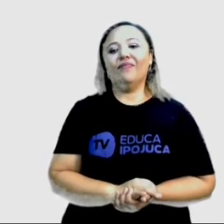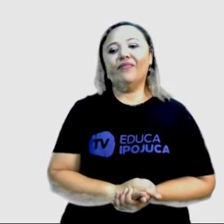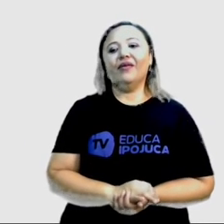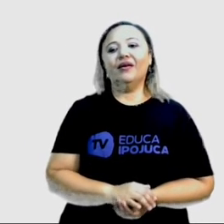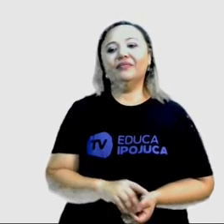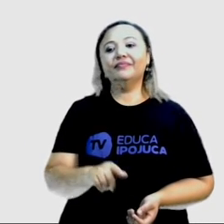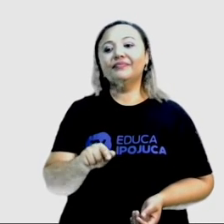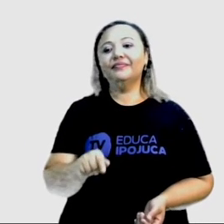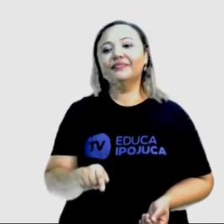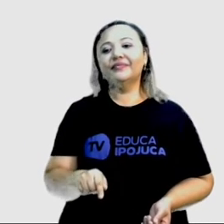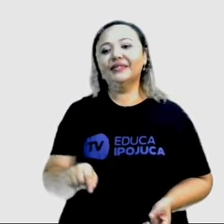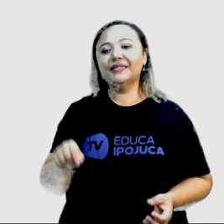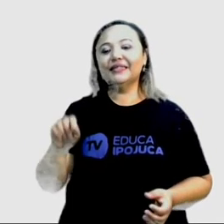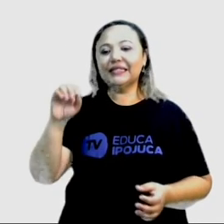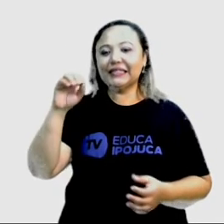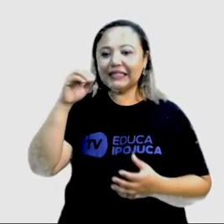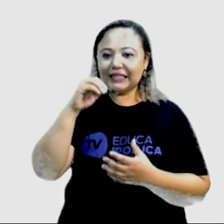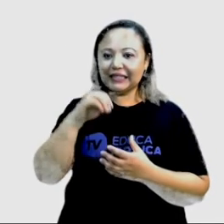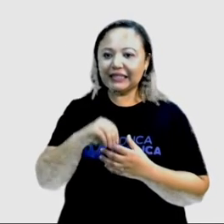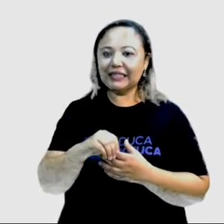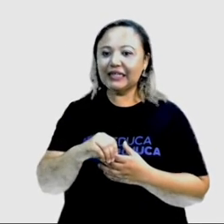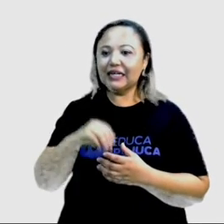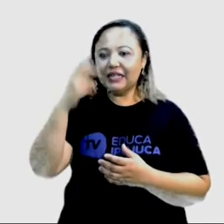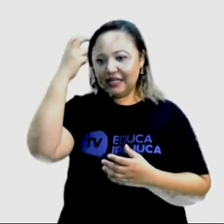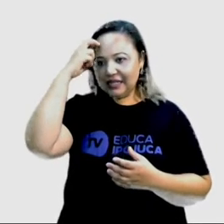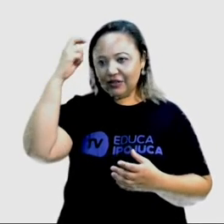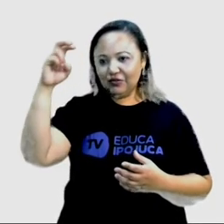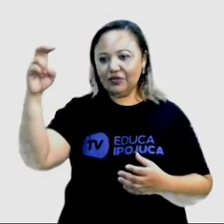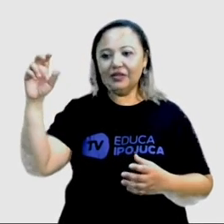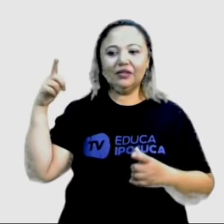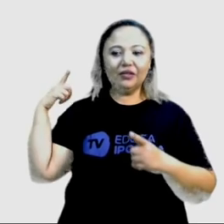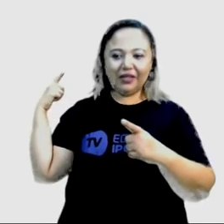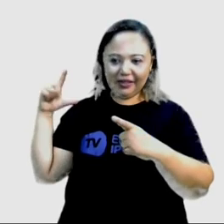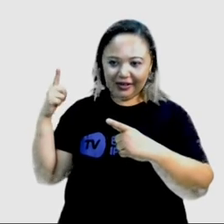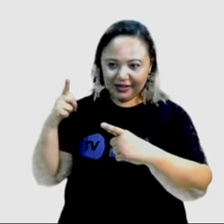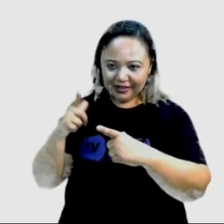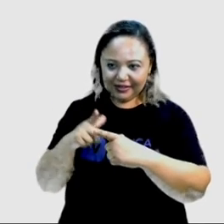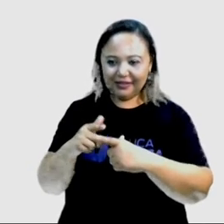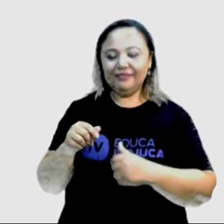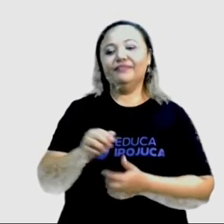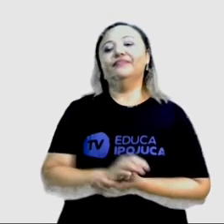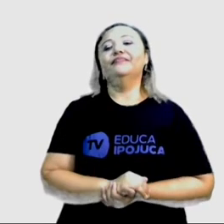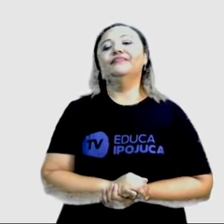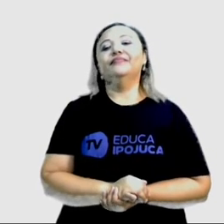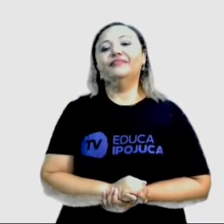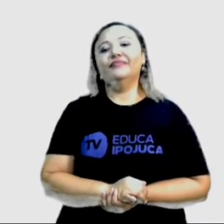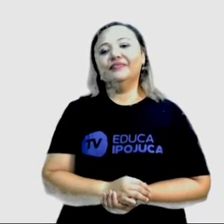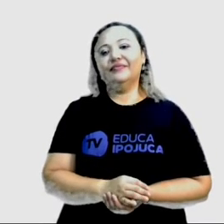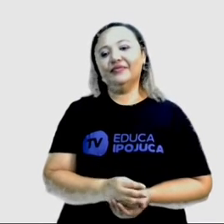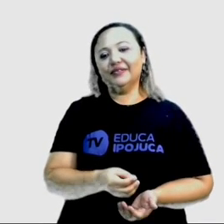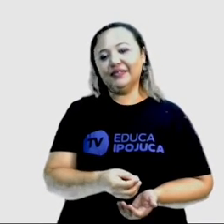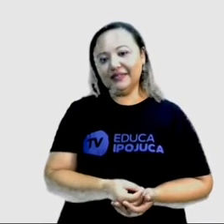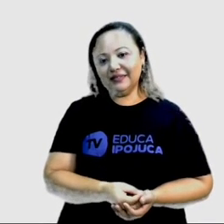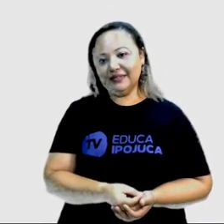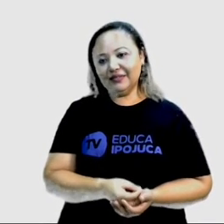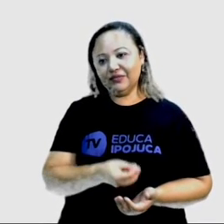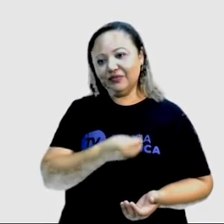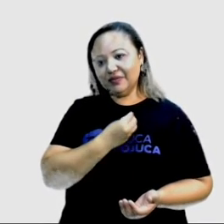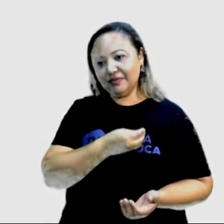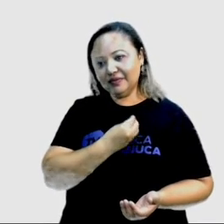tá? Enraigado na nossa tradição, na nossa cultura. Vivenciamos ele